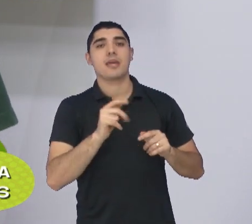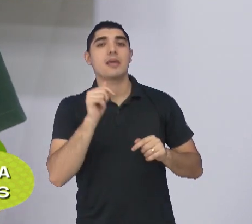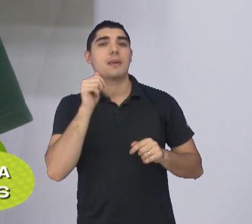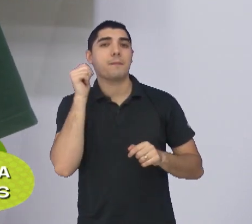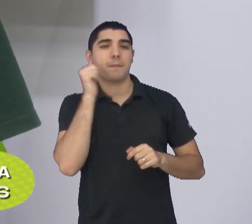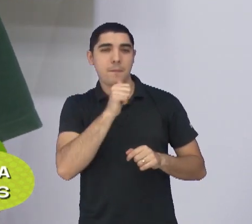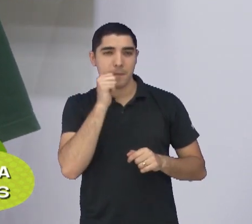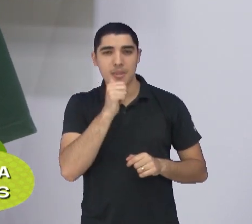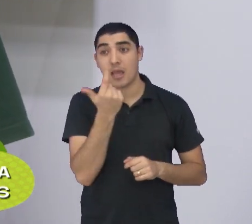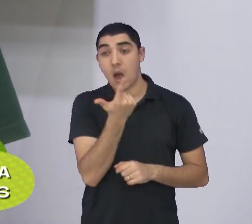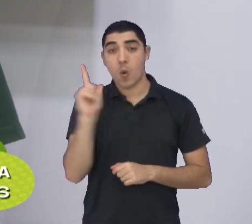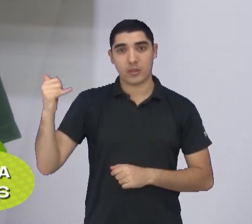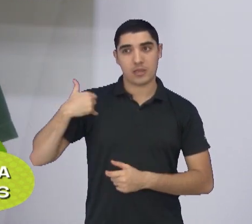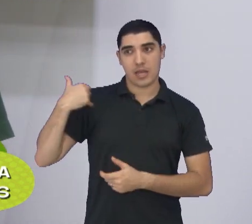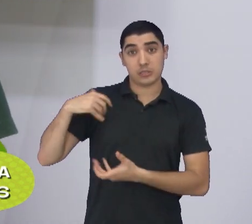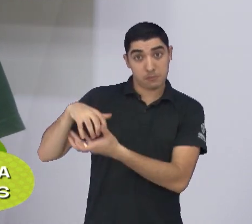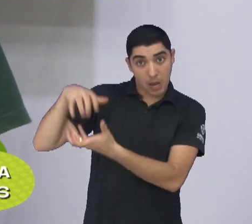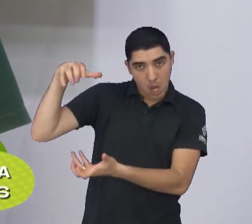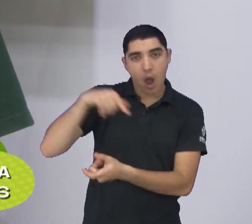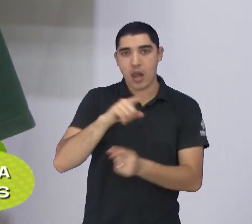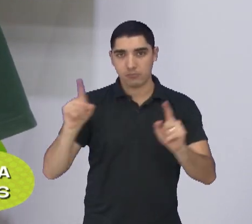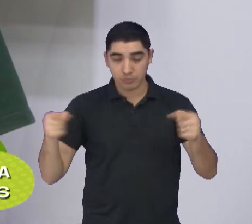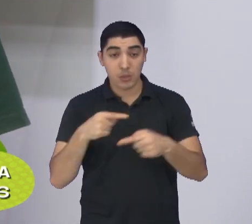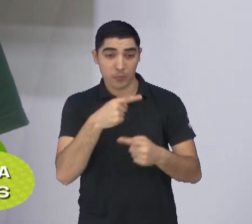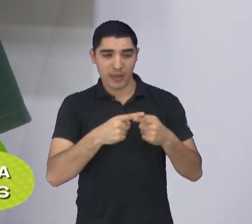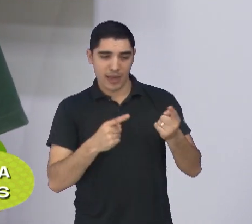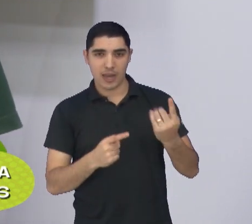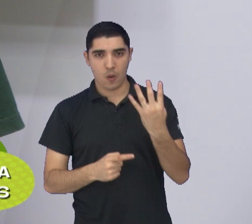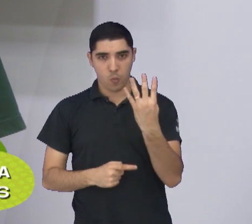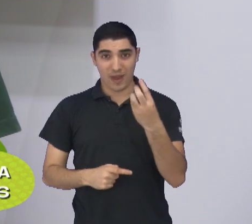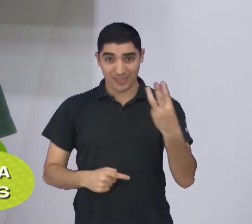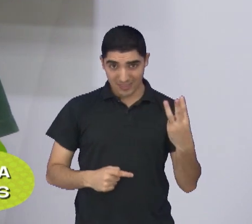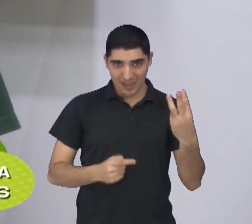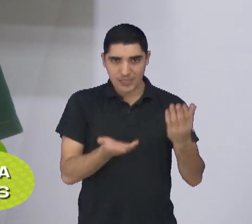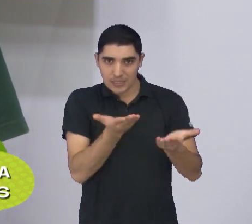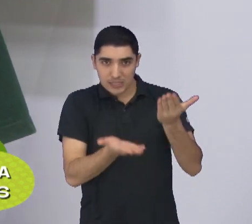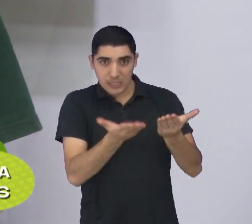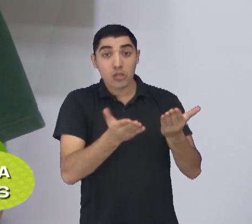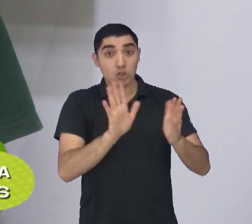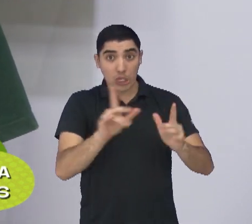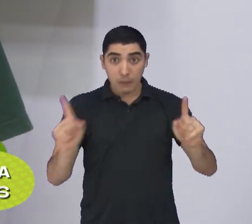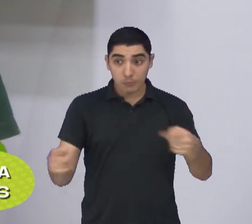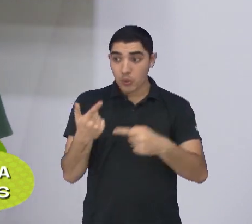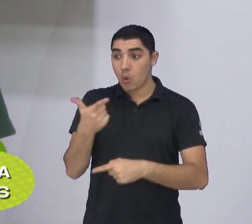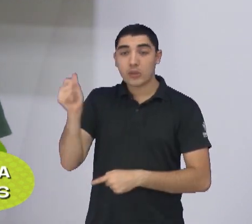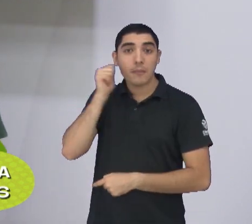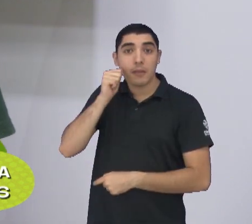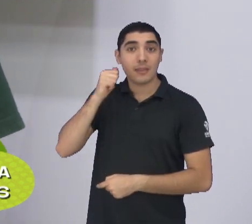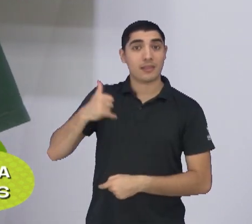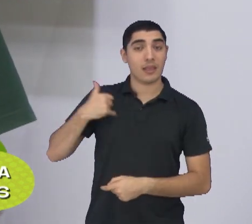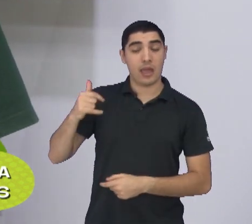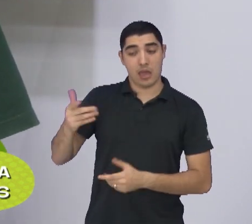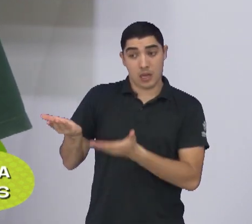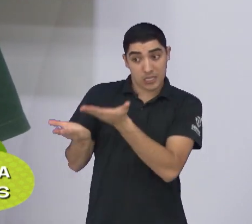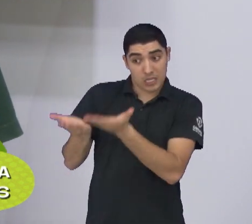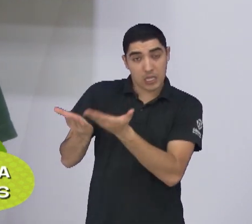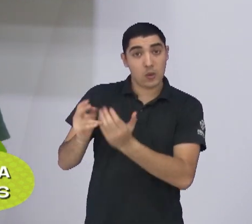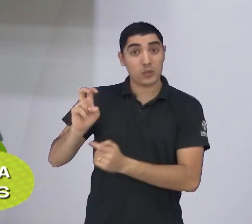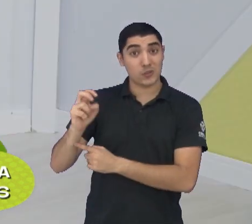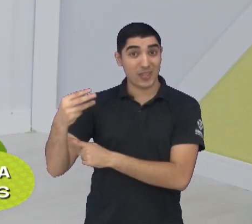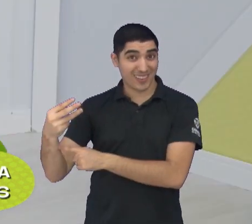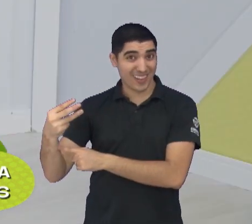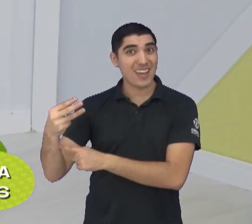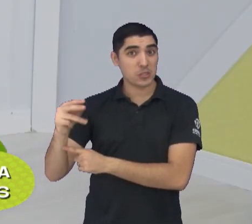porém mais pesadas. Ela tem 43 quilos. Ela já enfrentou com meninos de 50, um pouquinho de 53 quilos, né? Ou seja, mais pesadas do que ela.